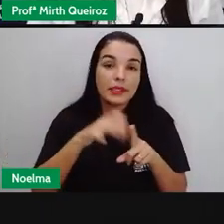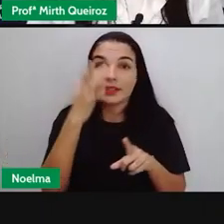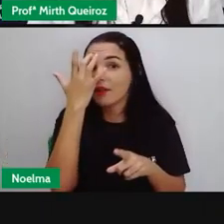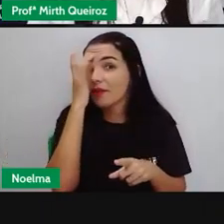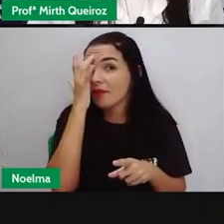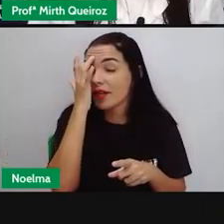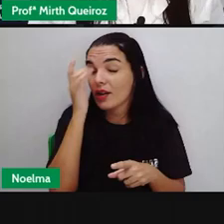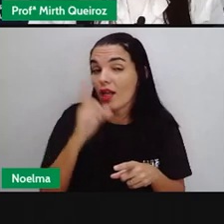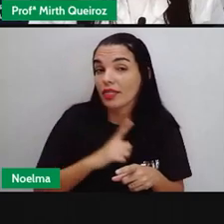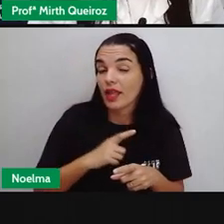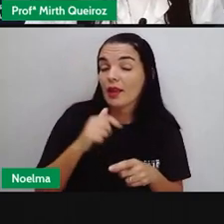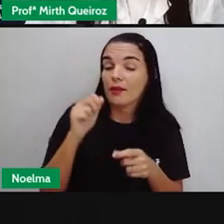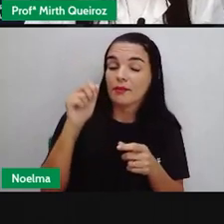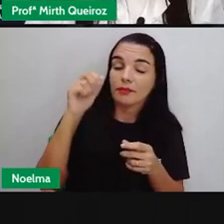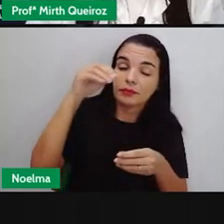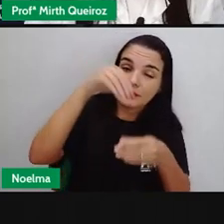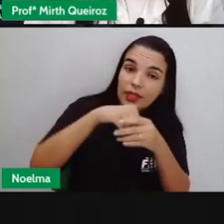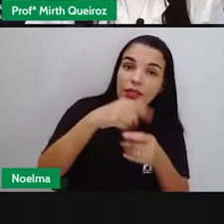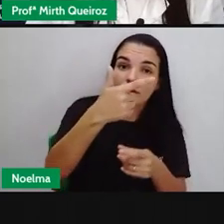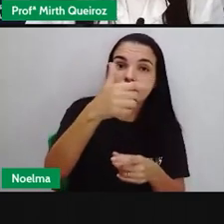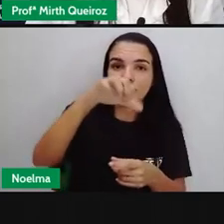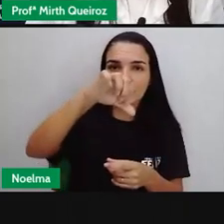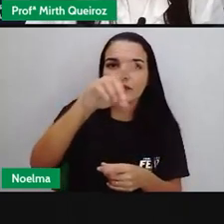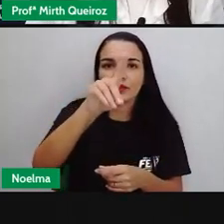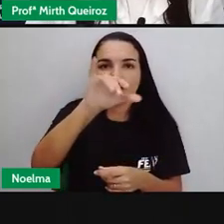Passa a ter 29 dias